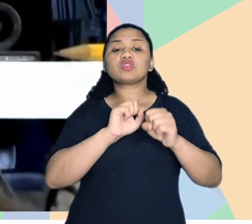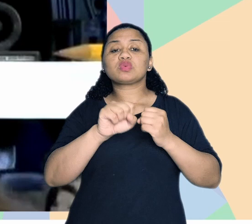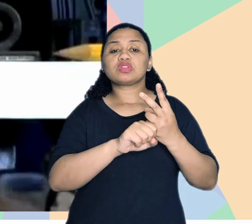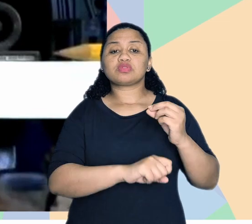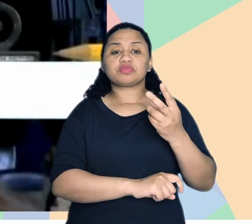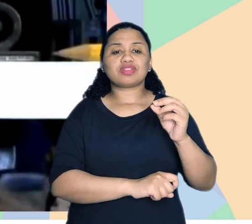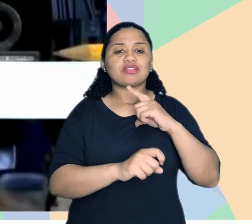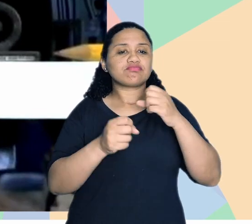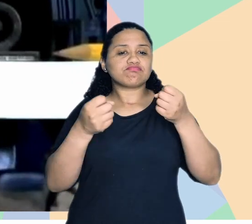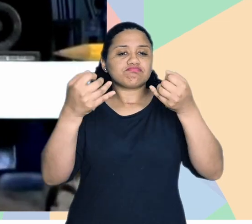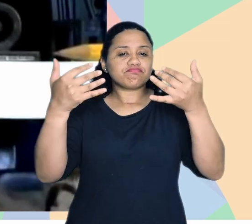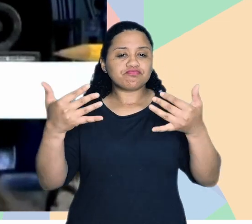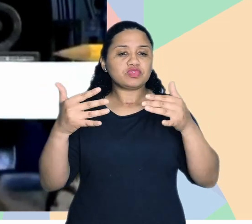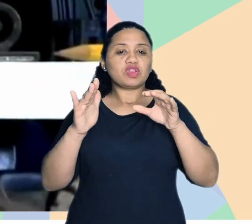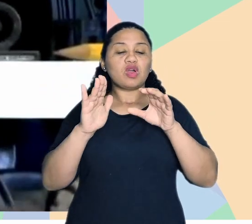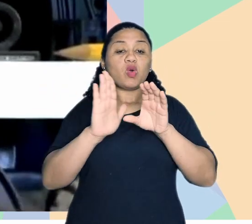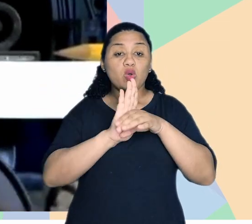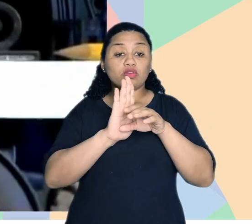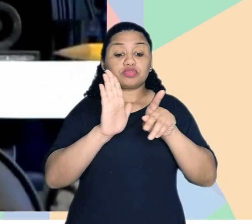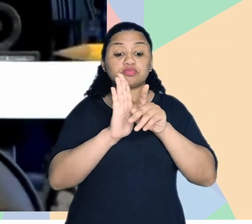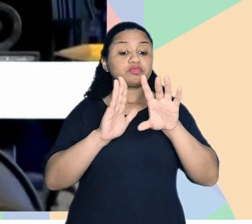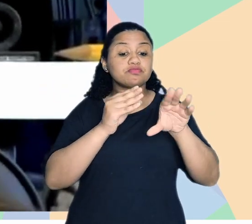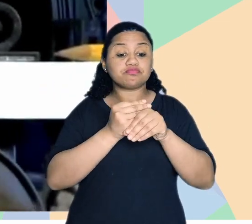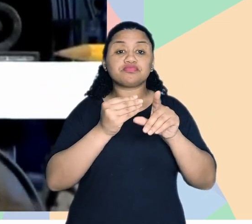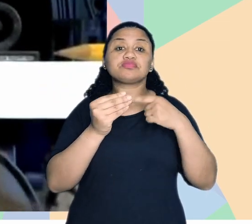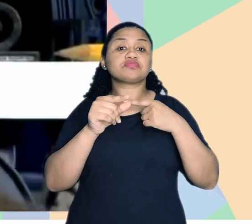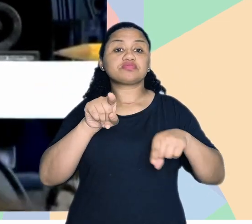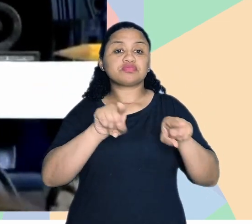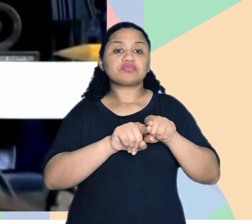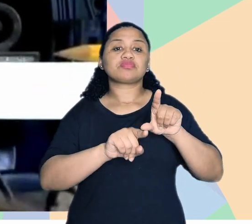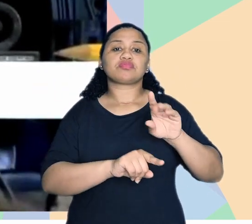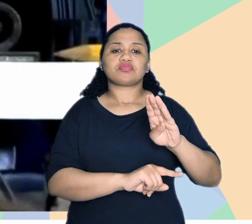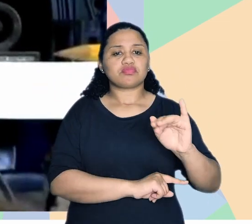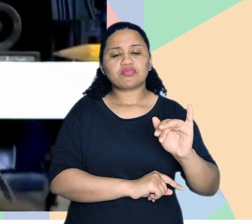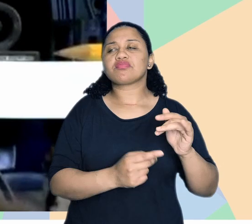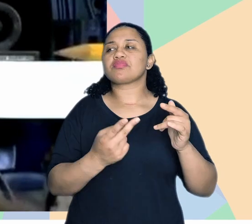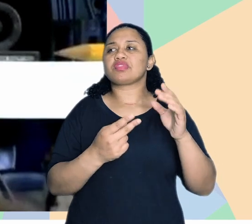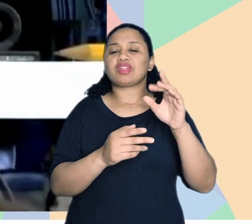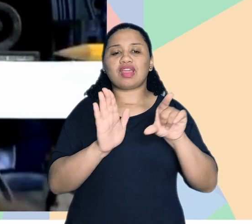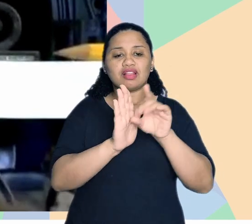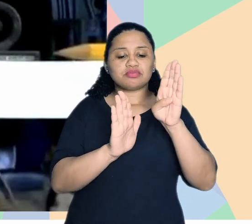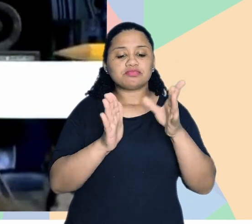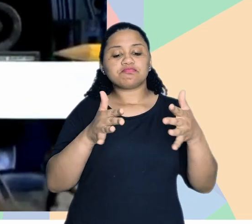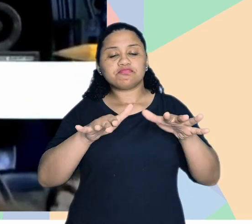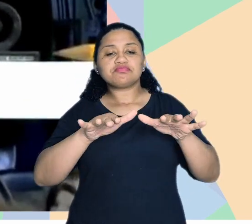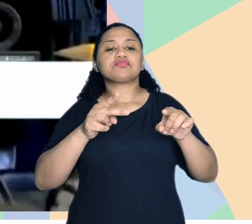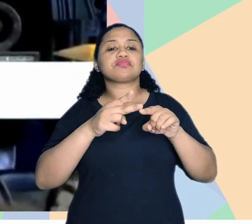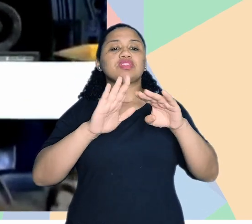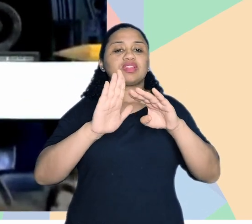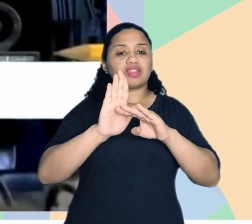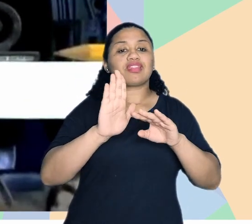definição bem completa e que é o que se repete, né? Então, Lei Brasileira de Inclusão, manuais técnicos de